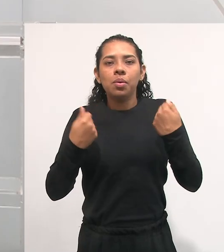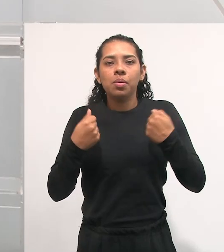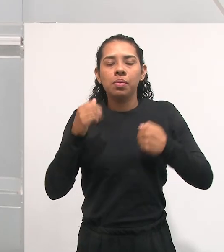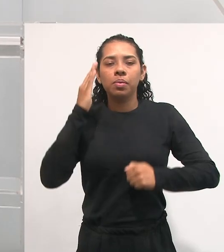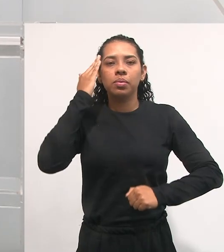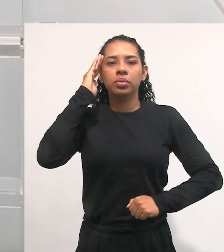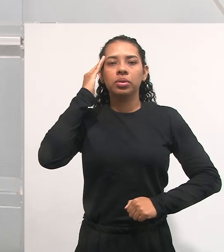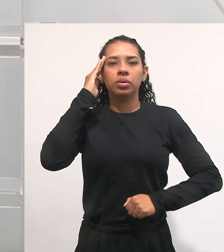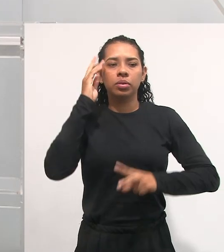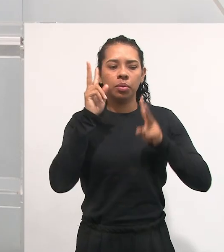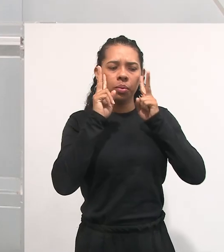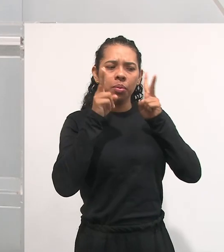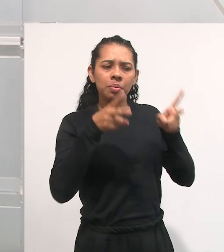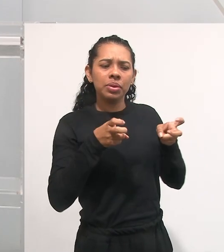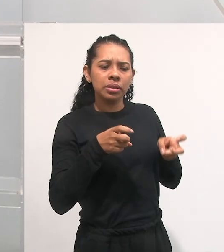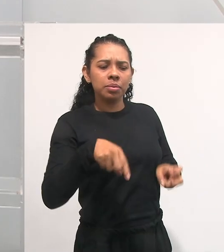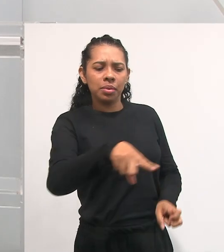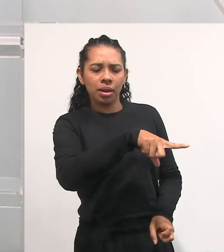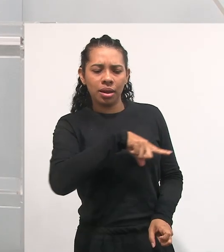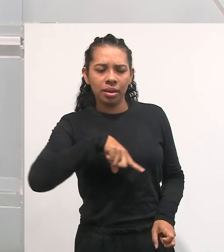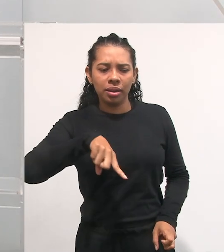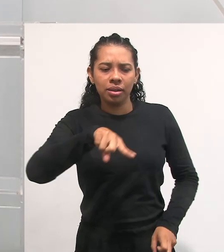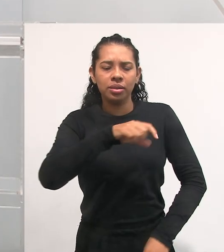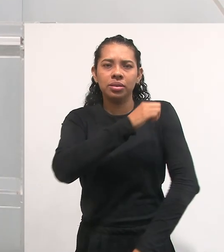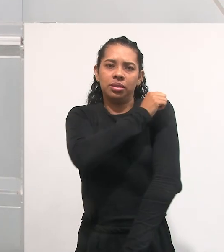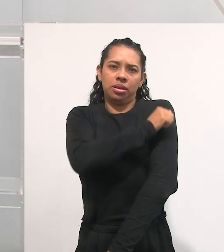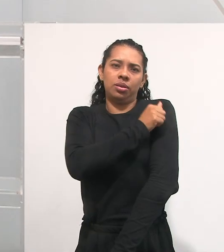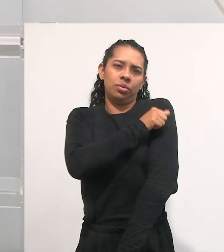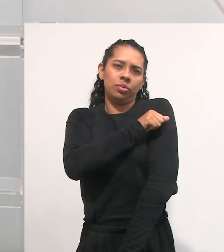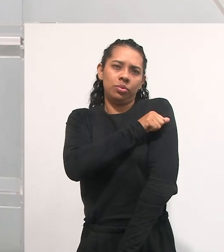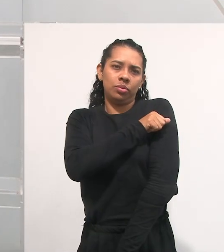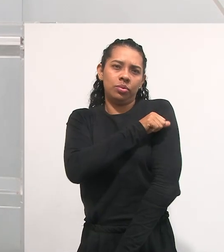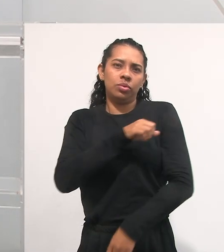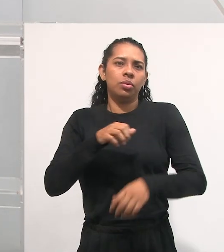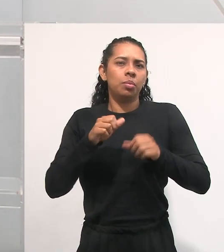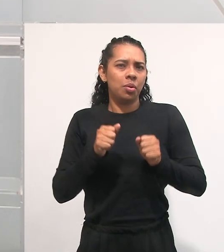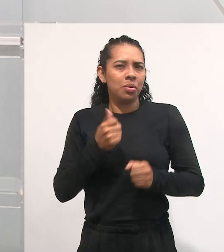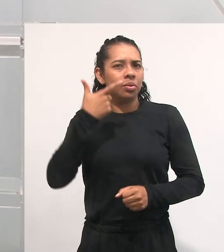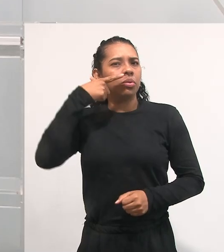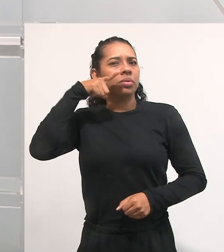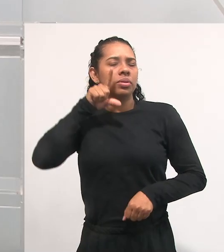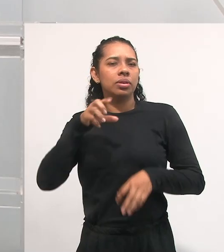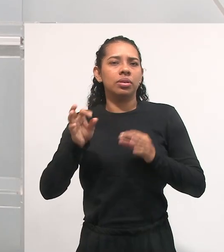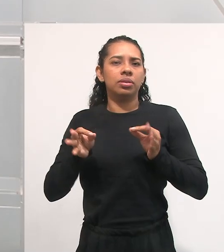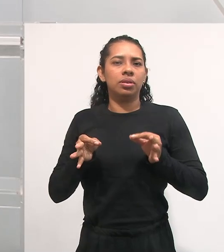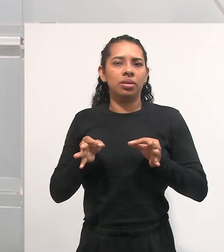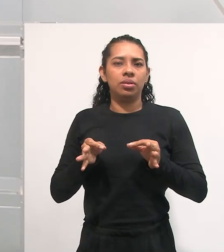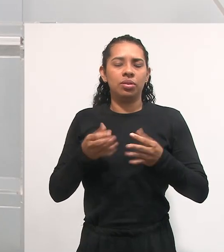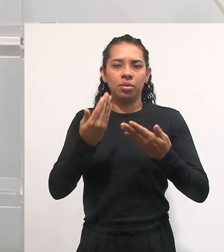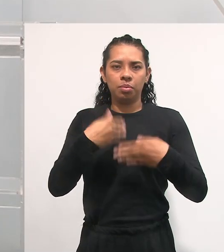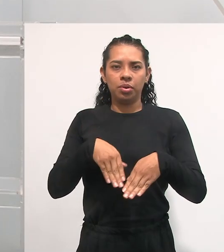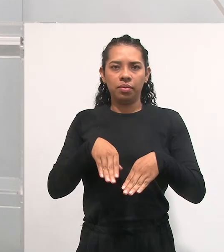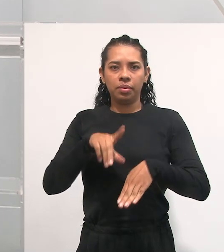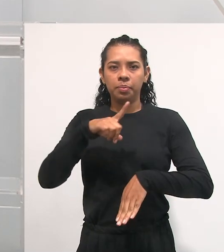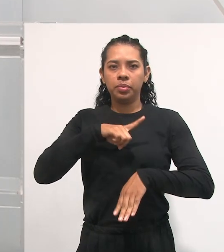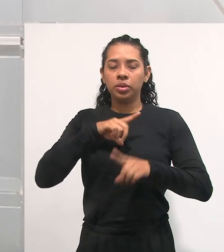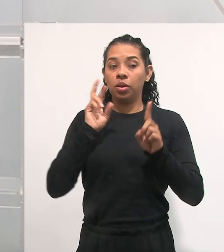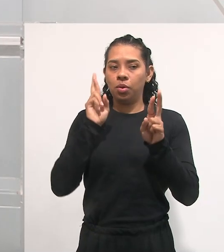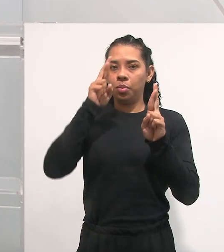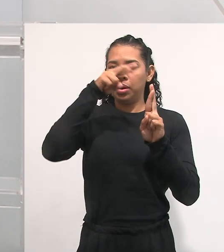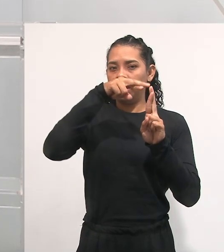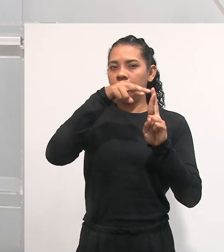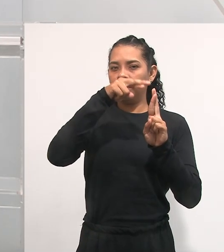processo educativo. Será, tem um autor do direito que fala sobre a